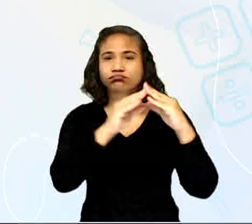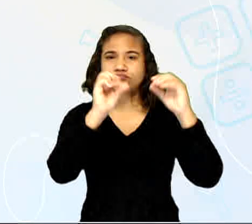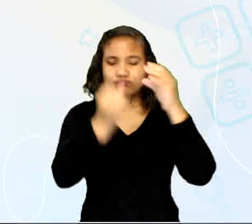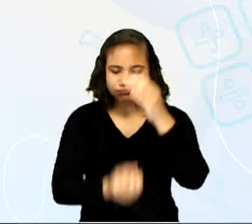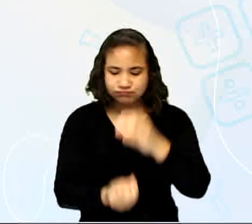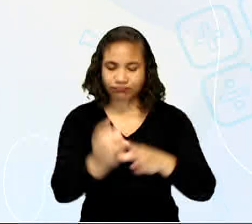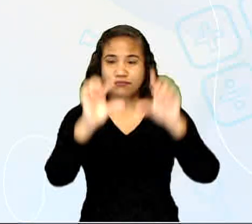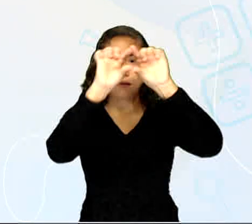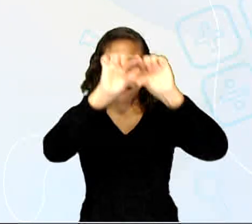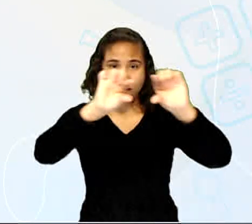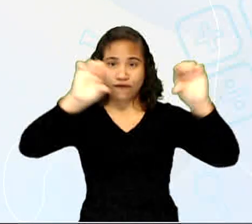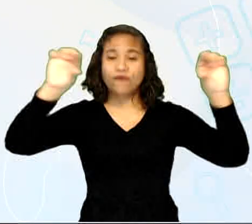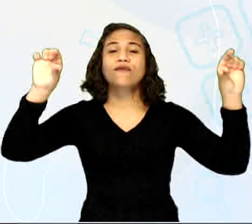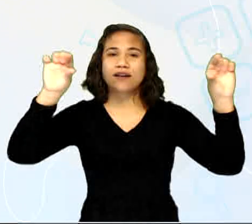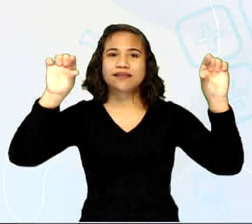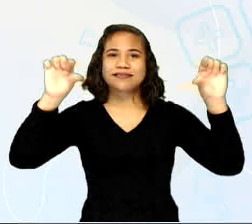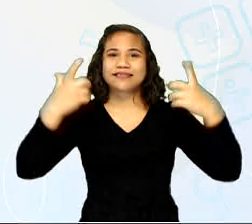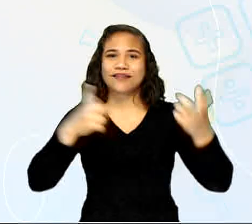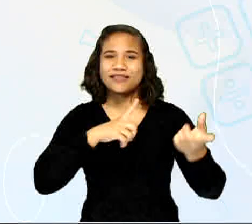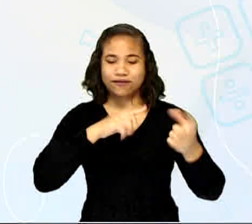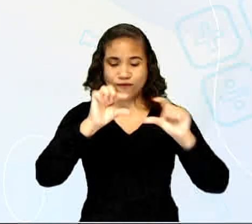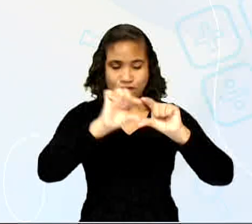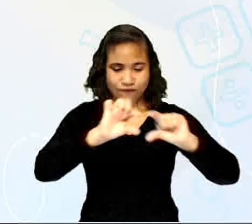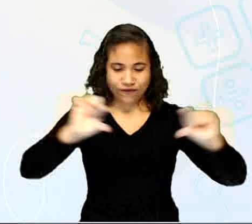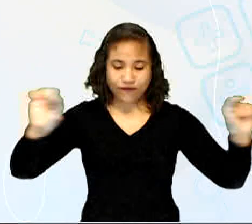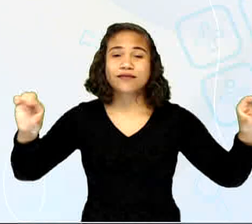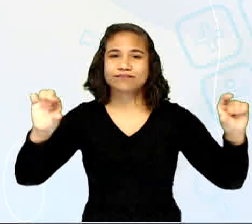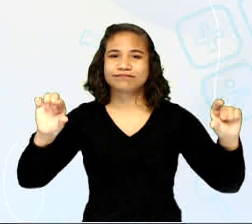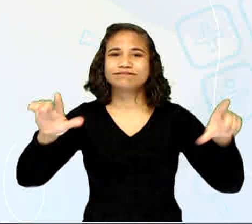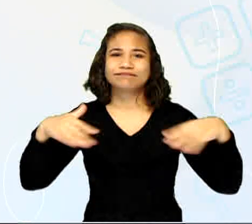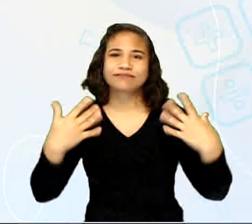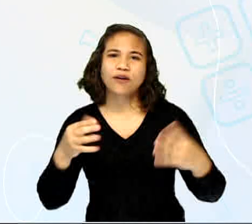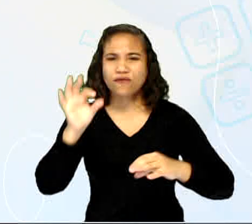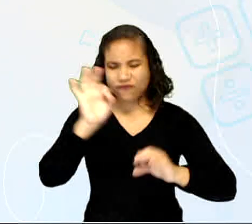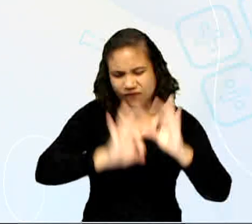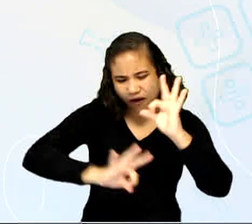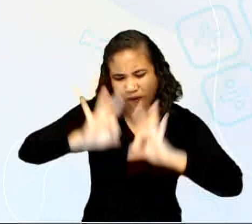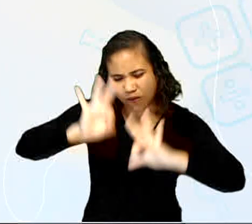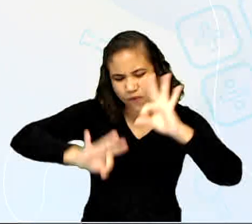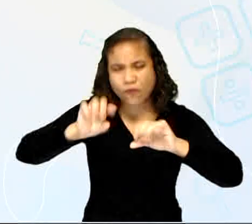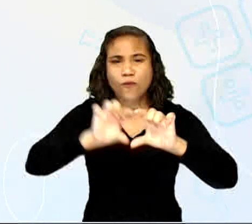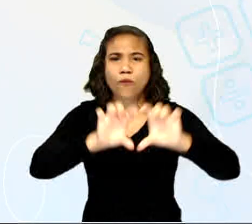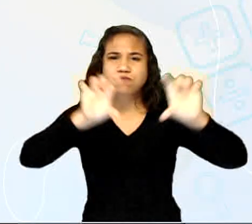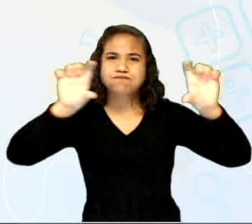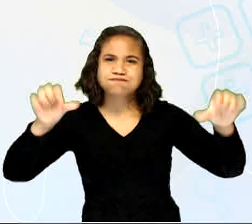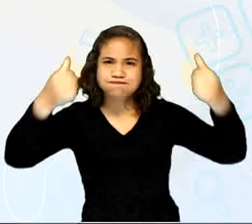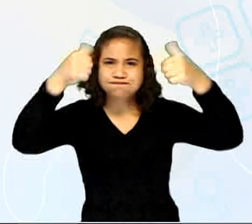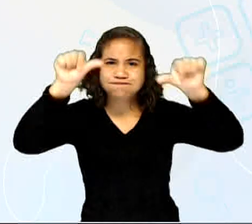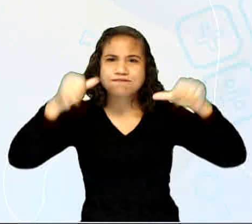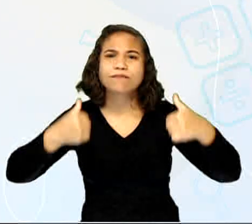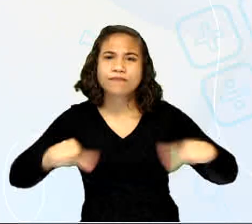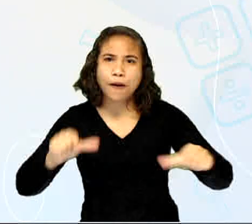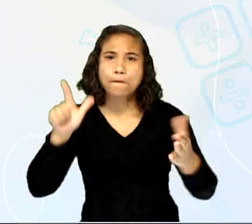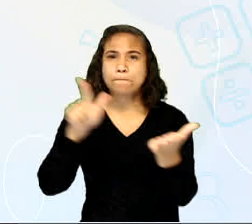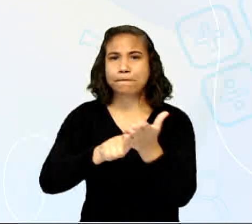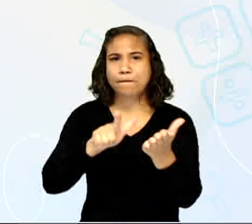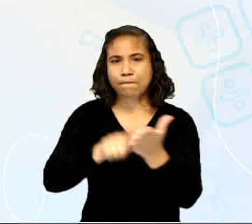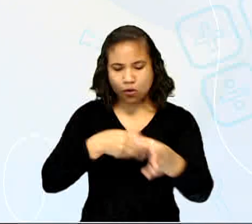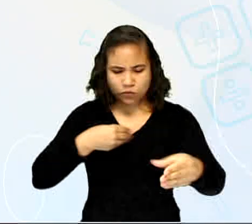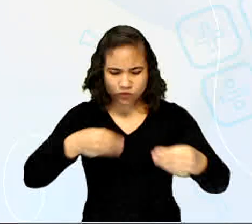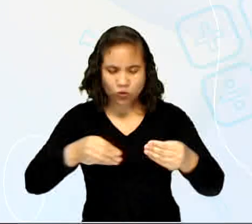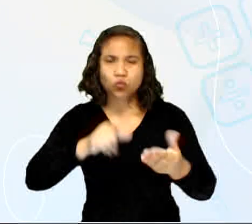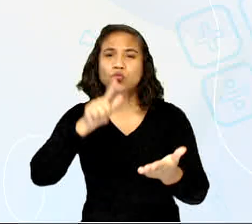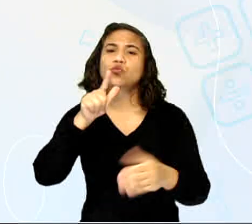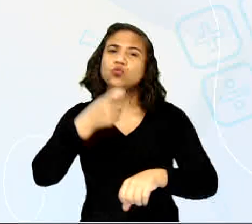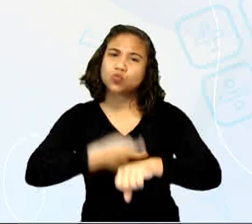para o cartaz abaixo. Esse cartaz aí. Confeccione o cartaz em papel mais duro e